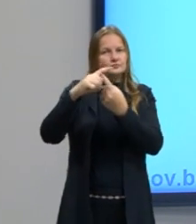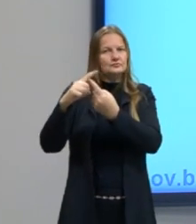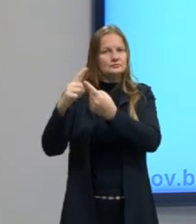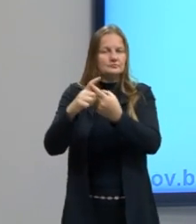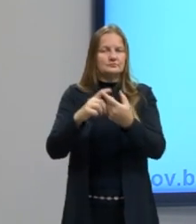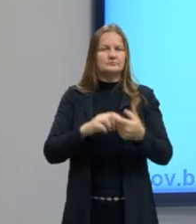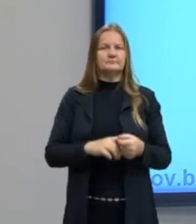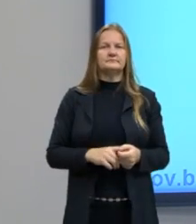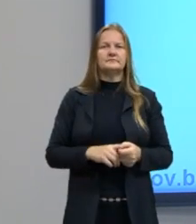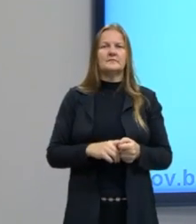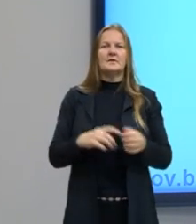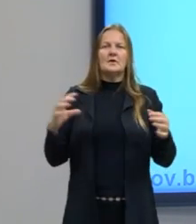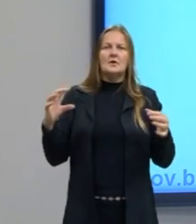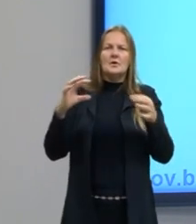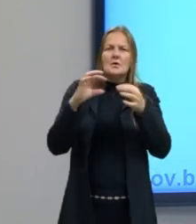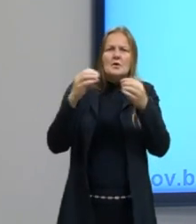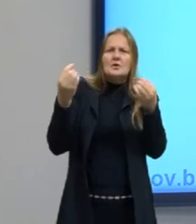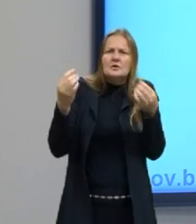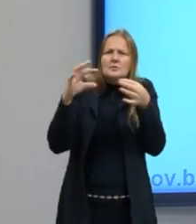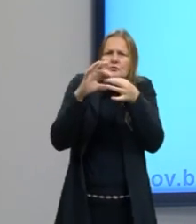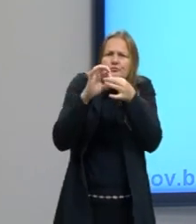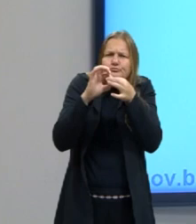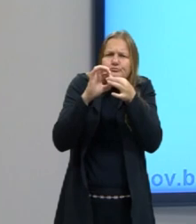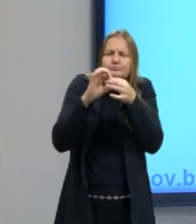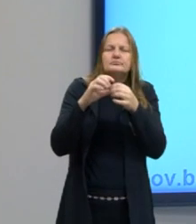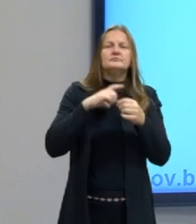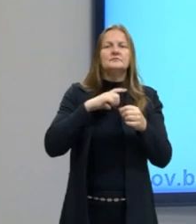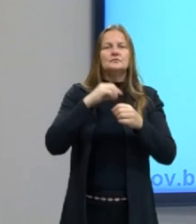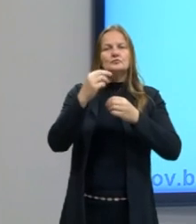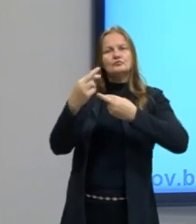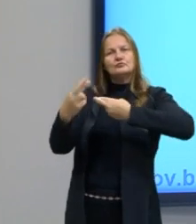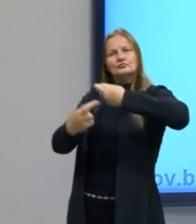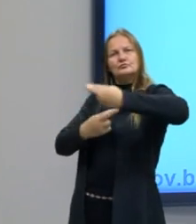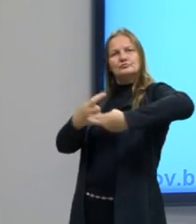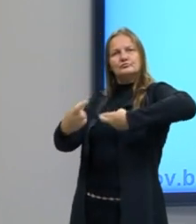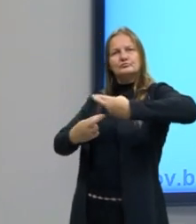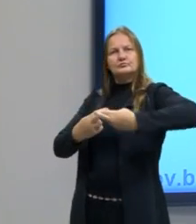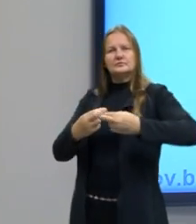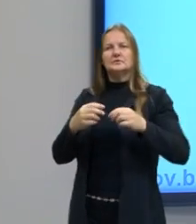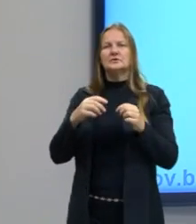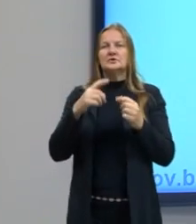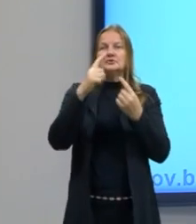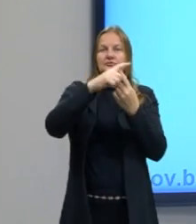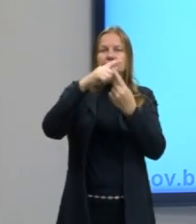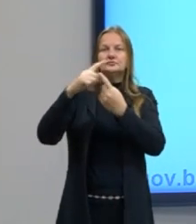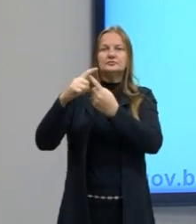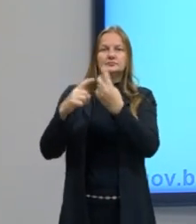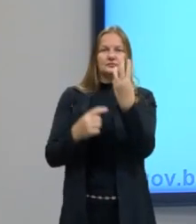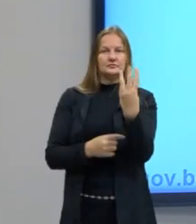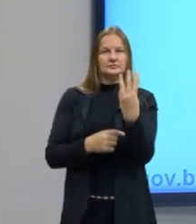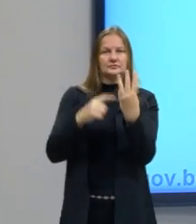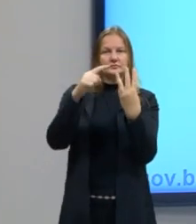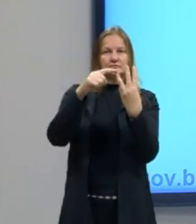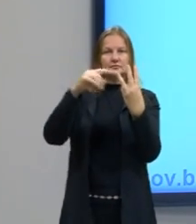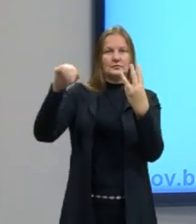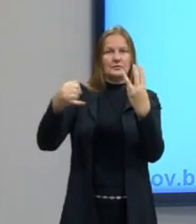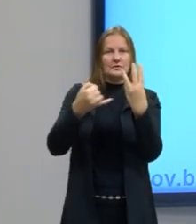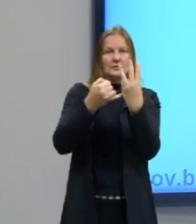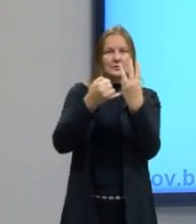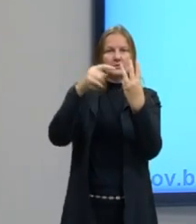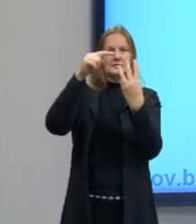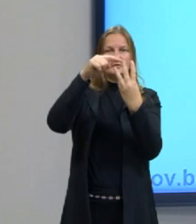ligações entre si, que realizam entre si, independente do tipo de ligação que nós estamos falando, tanto a iônica quanto a